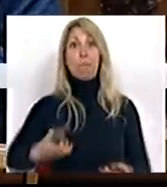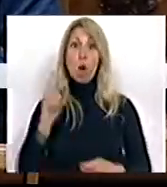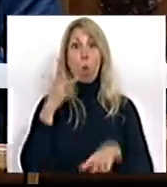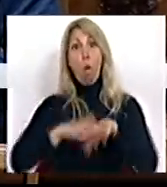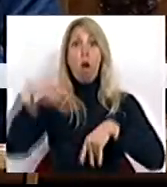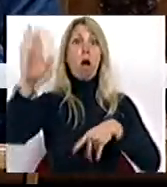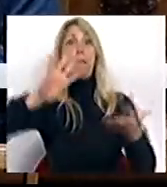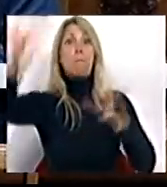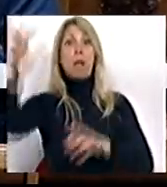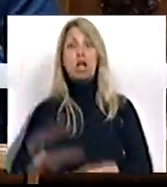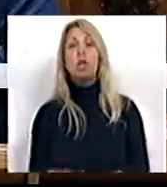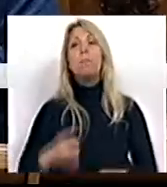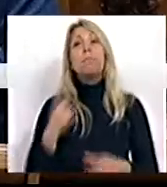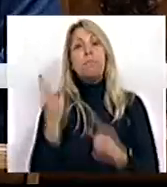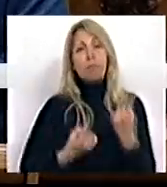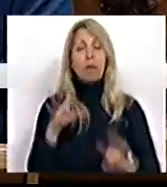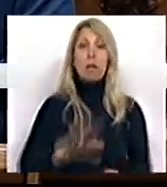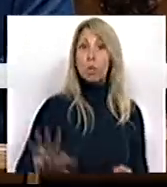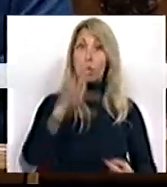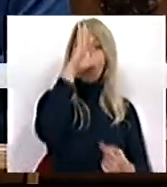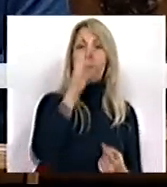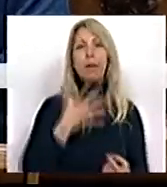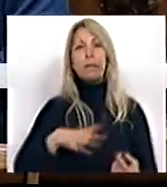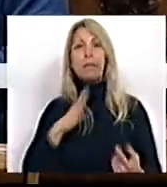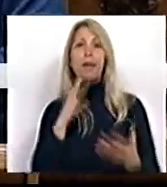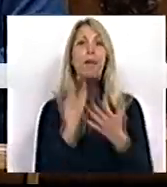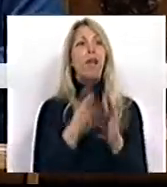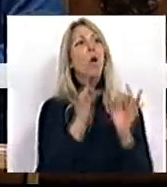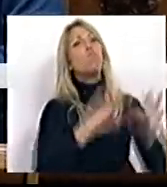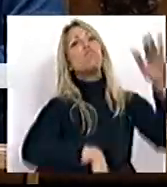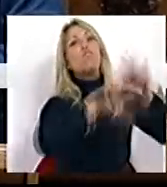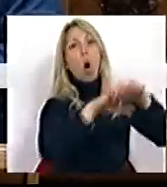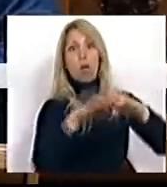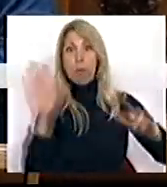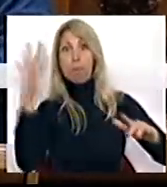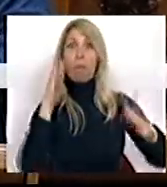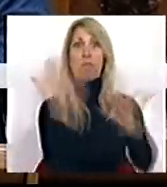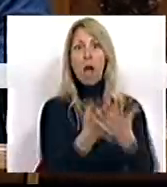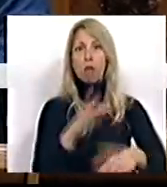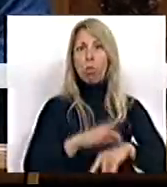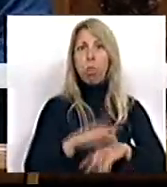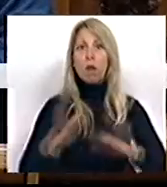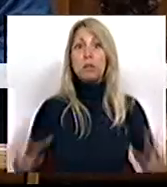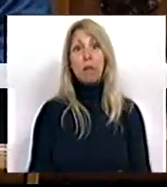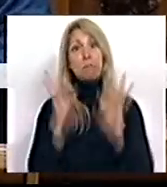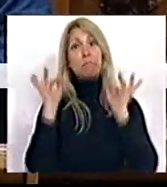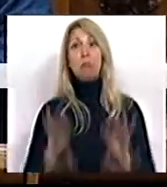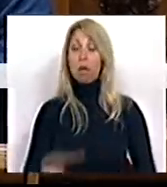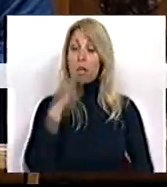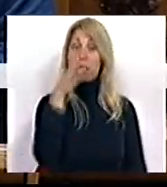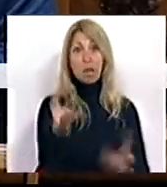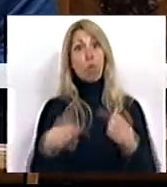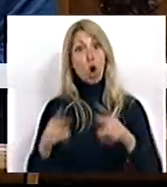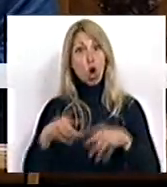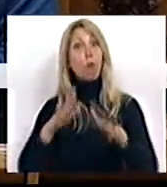Em alguns casos, o Governo chega a tentar vender a cura depois de trazer a doença, tal como assinalámos nas jornadas parlamentares.